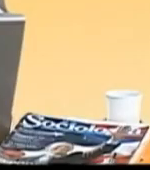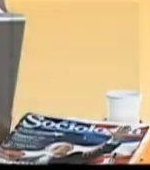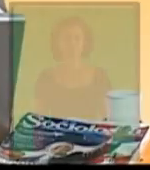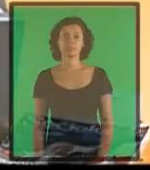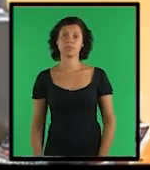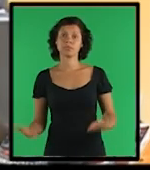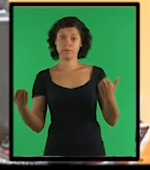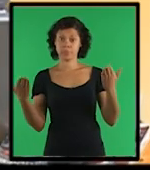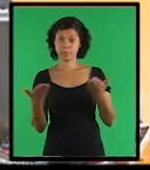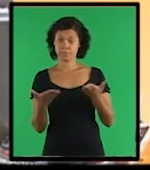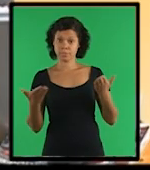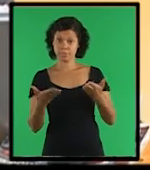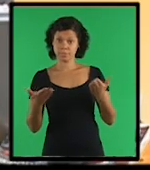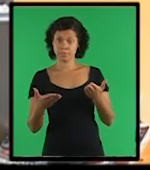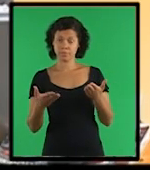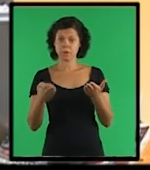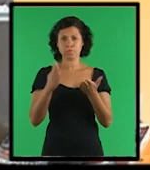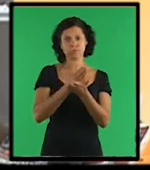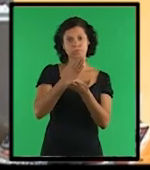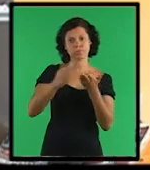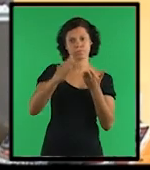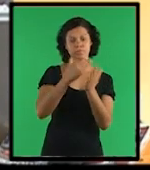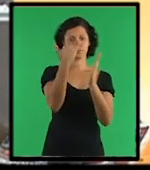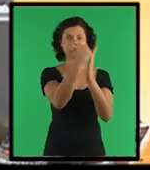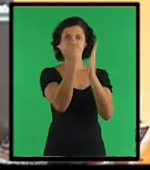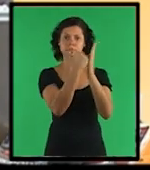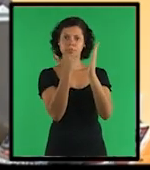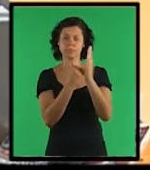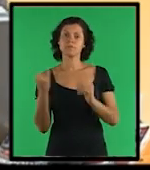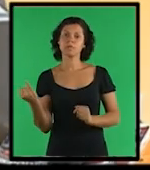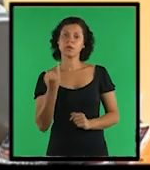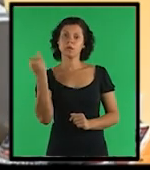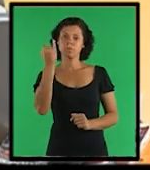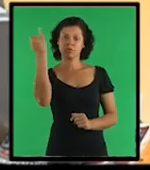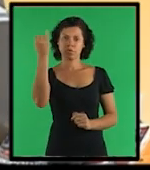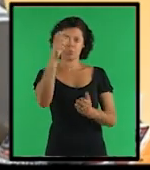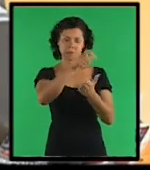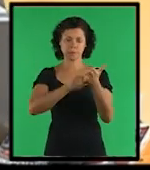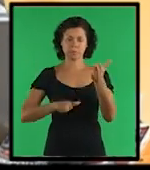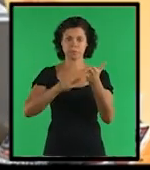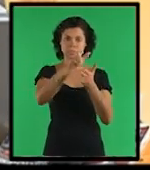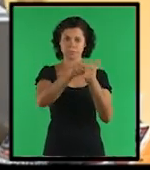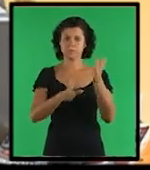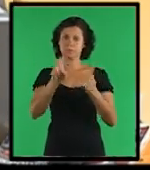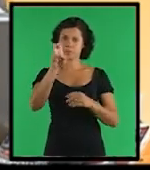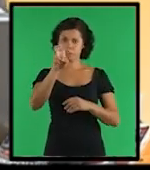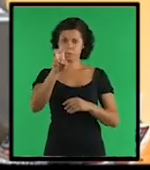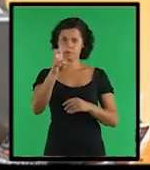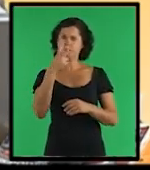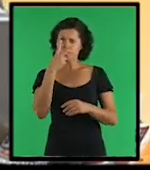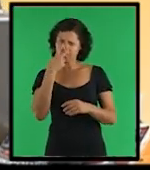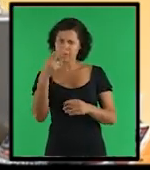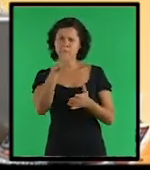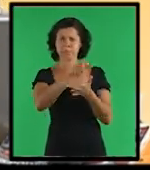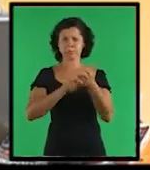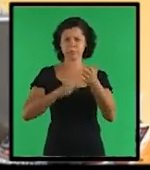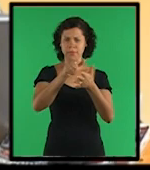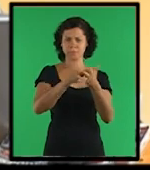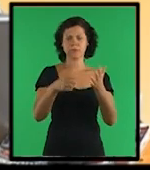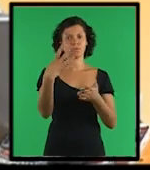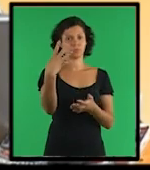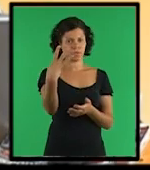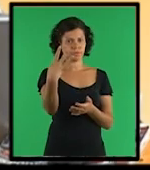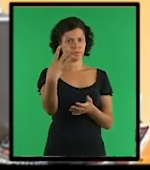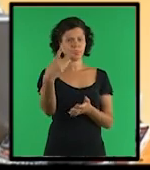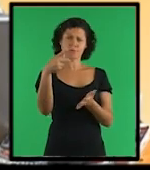Agora, para destacarmos alguns pontos importantes do capítulo 5, que trata de um tema muito parecido com o do capítulo anterior. Na